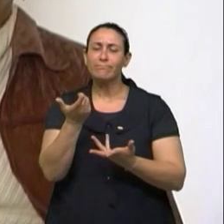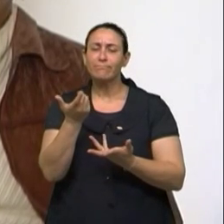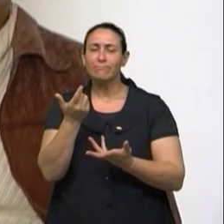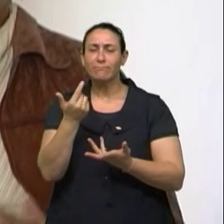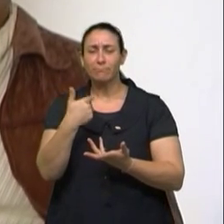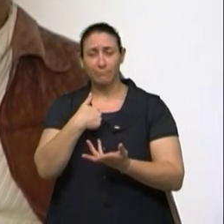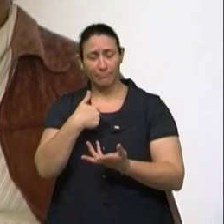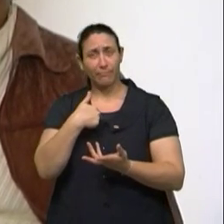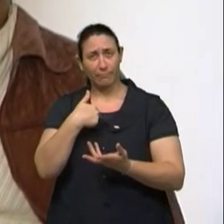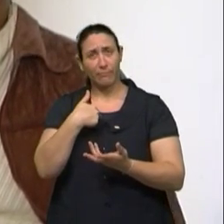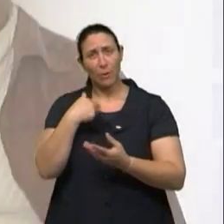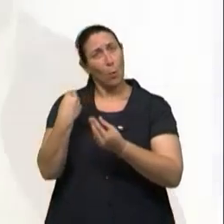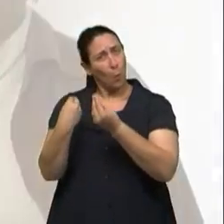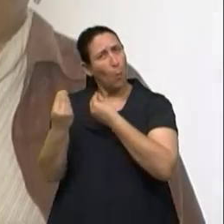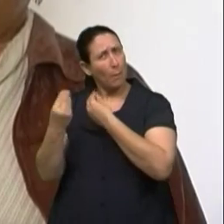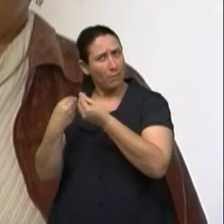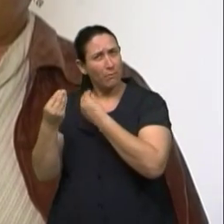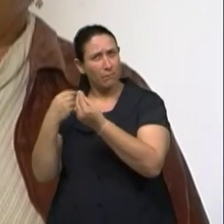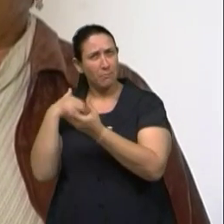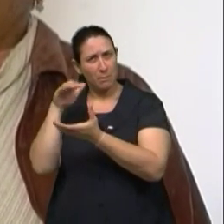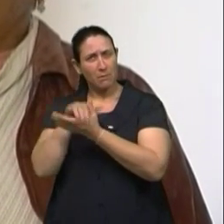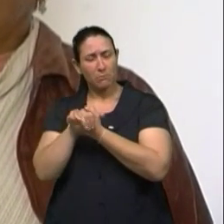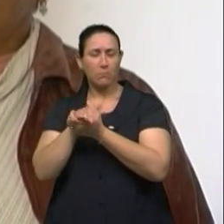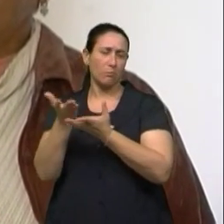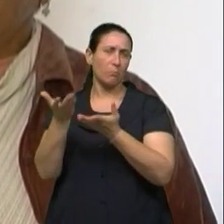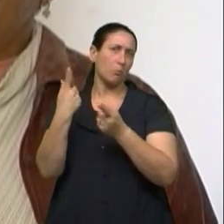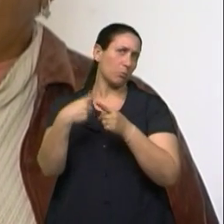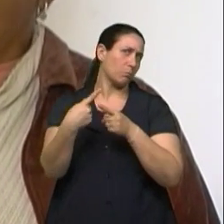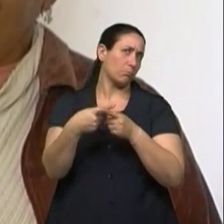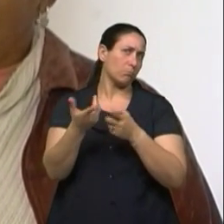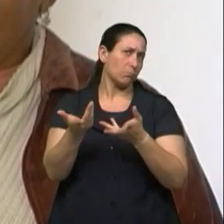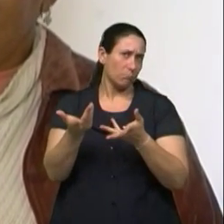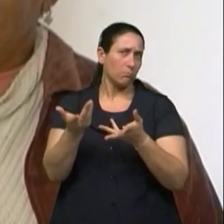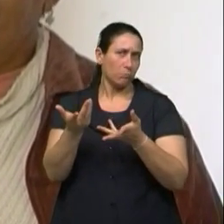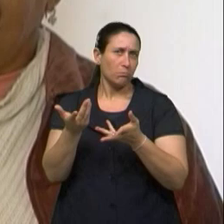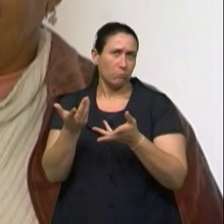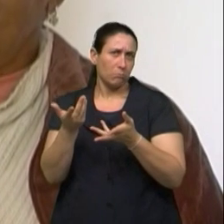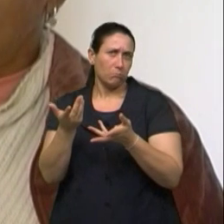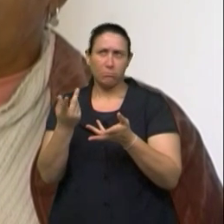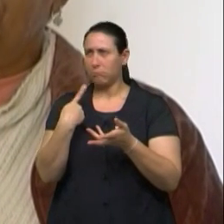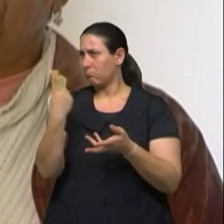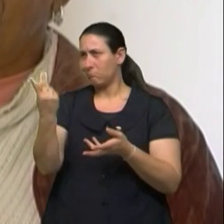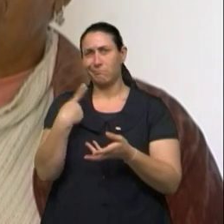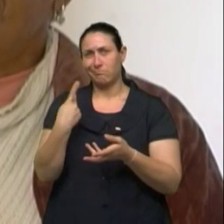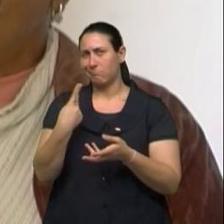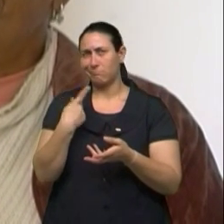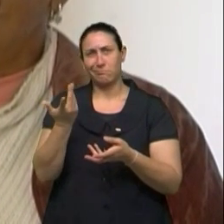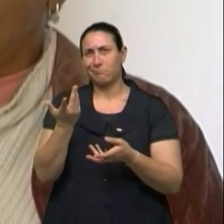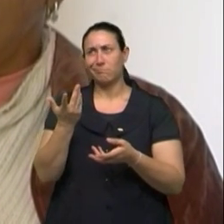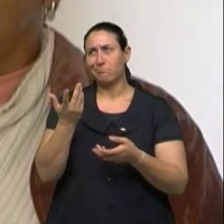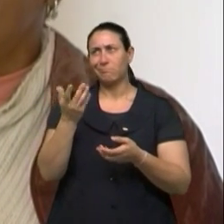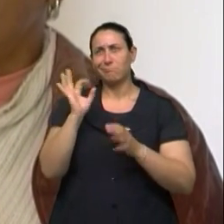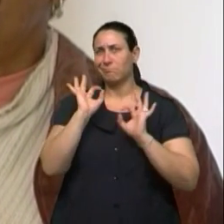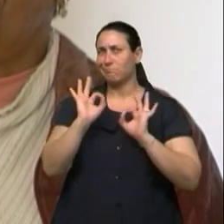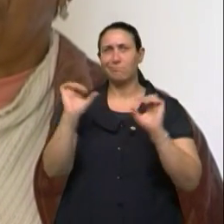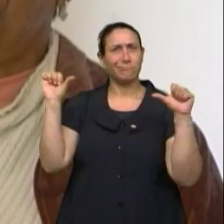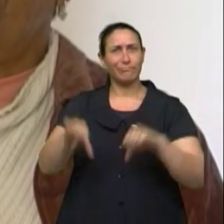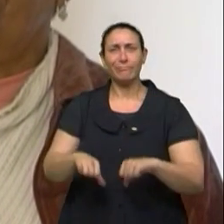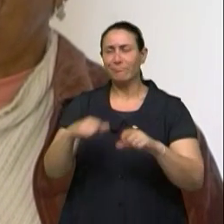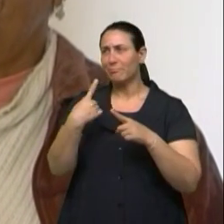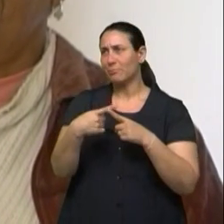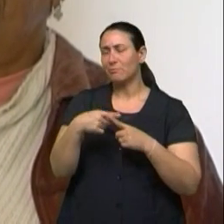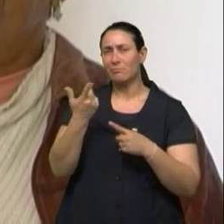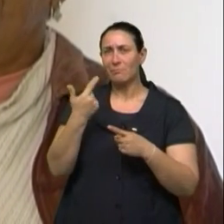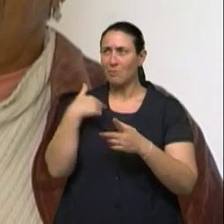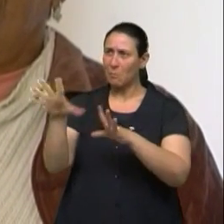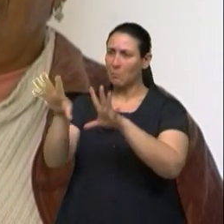eu comentei com ele, né, nós temos ralado uma doença que eu nunca pensava que eu